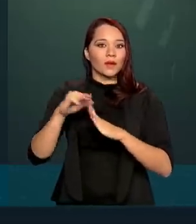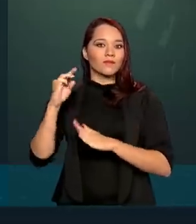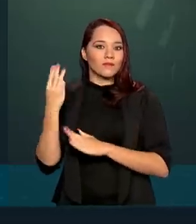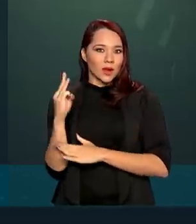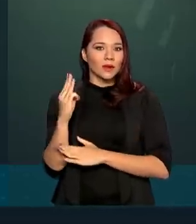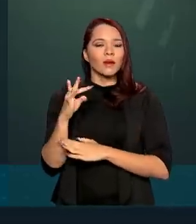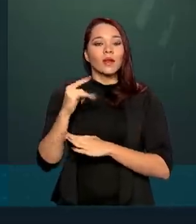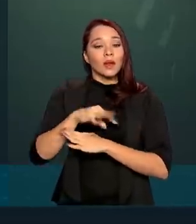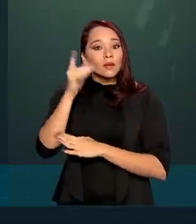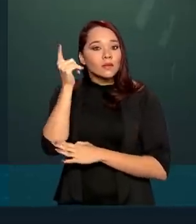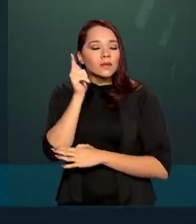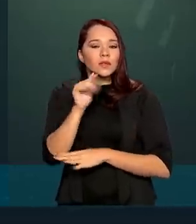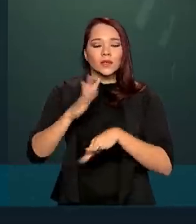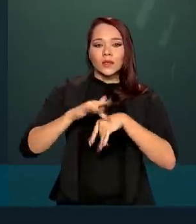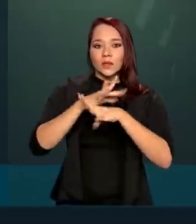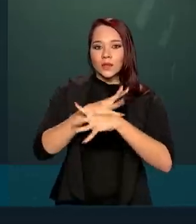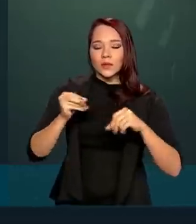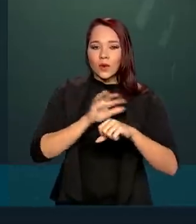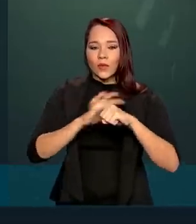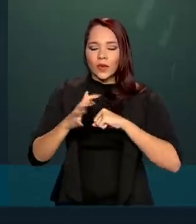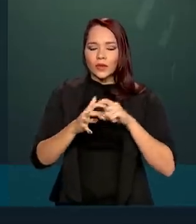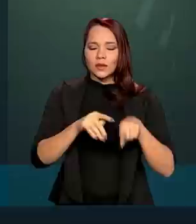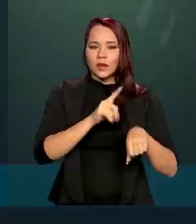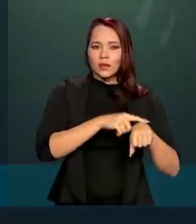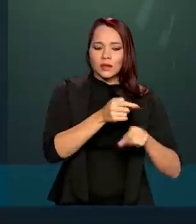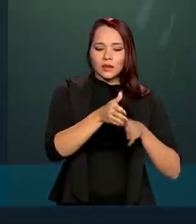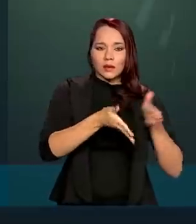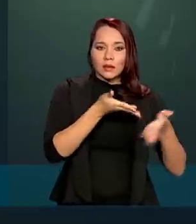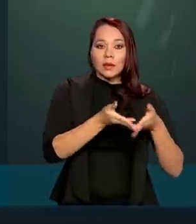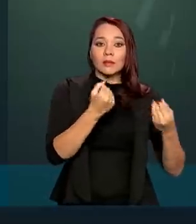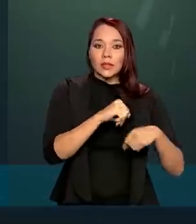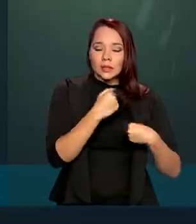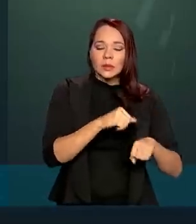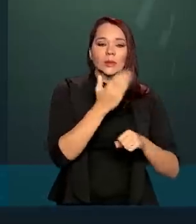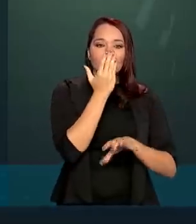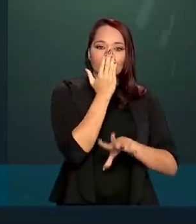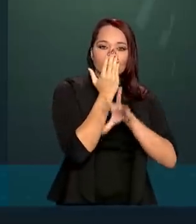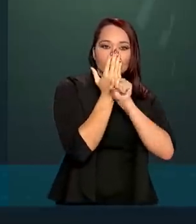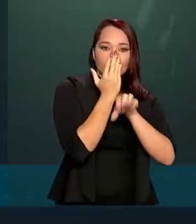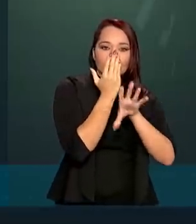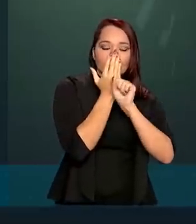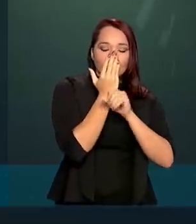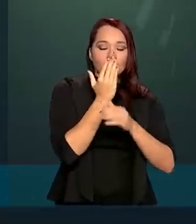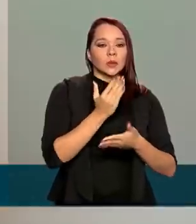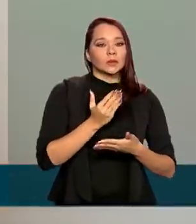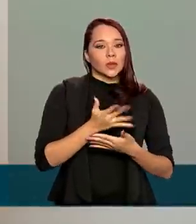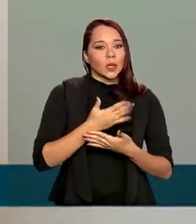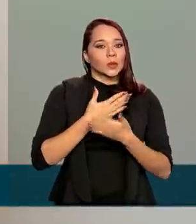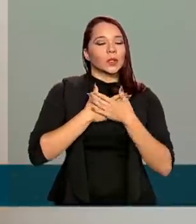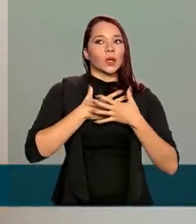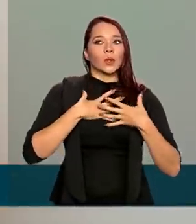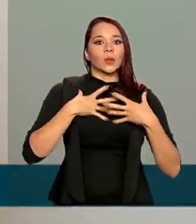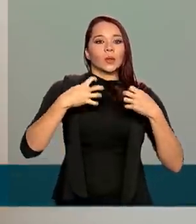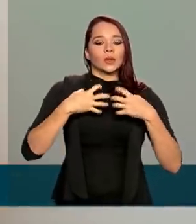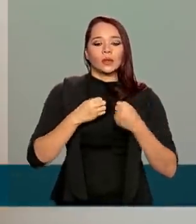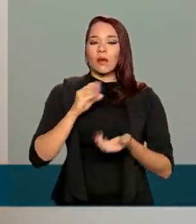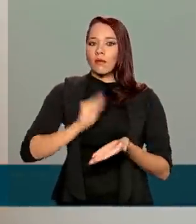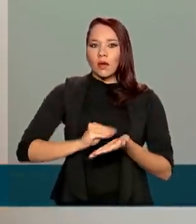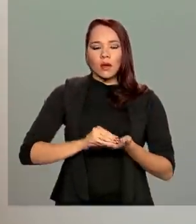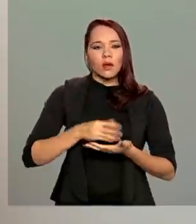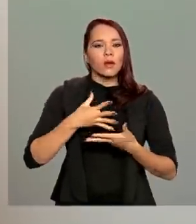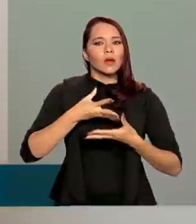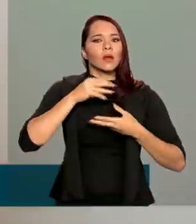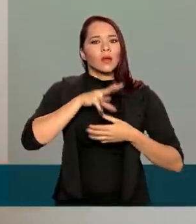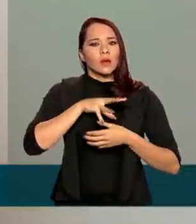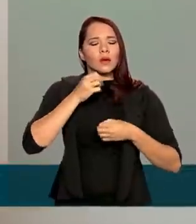-19, mas durante o tratamento precisou de um ventilador pulmonar para ajudar na respiração. A falta de ar fazia aquela